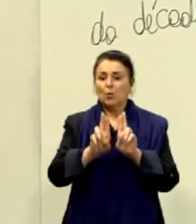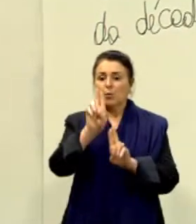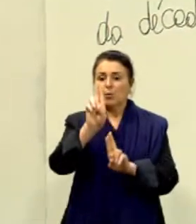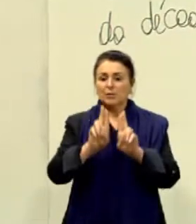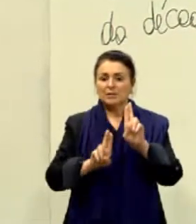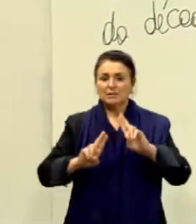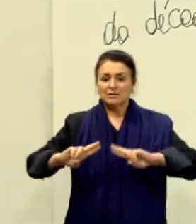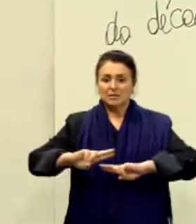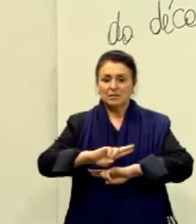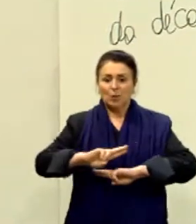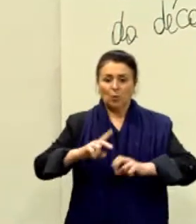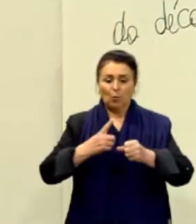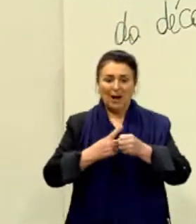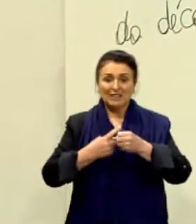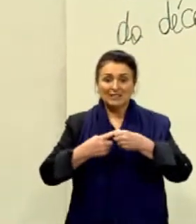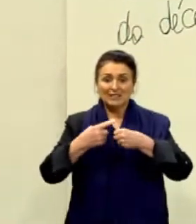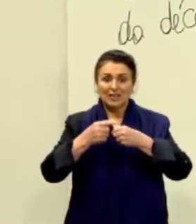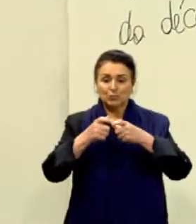acelerada, né?